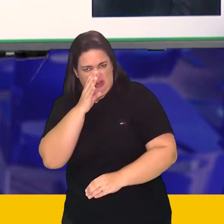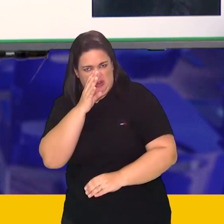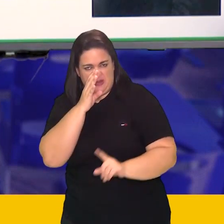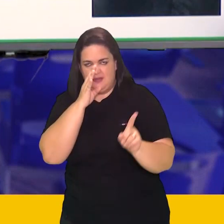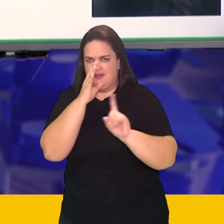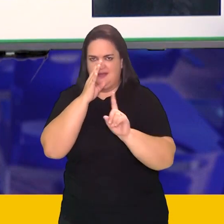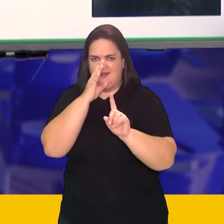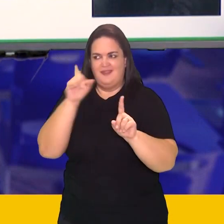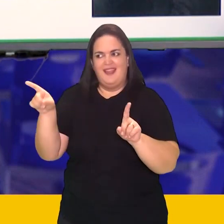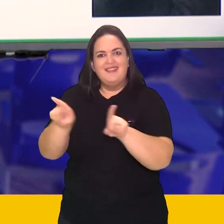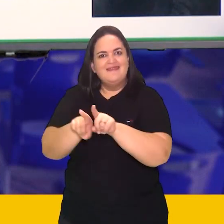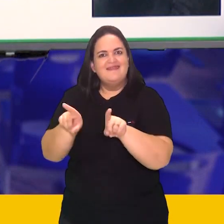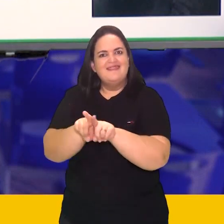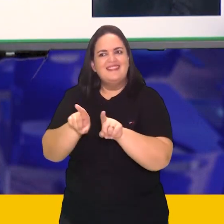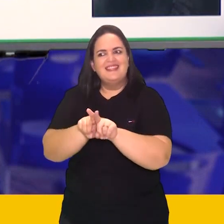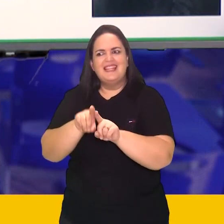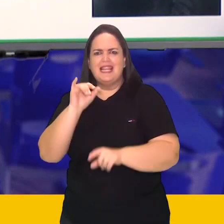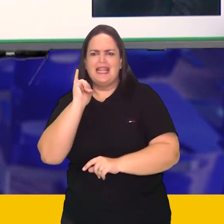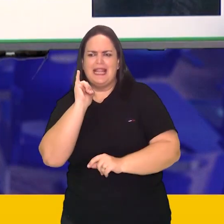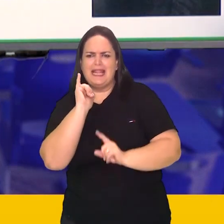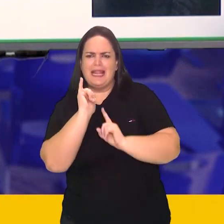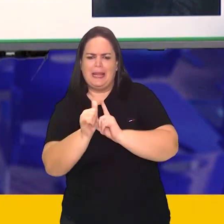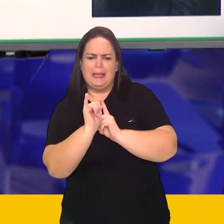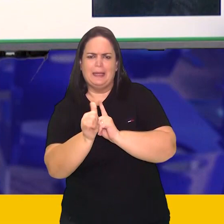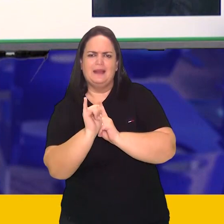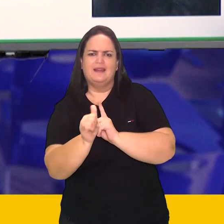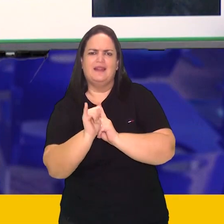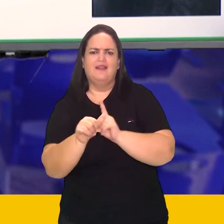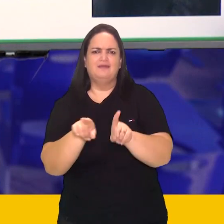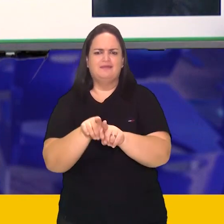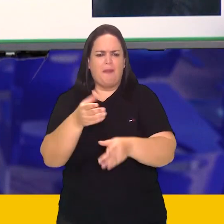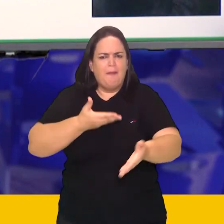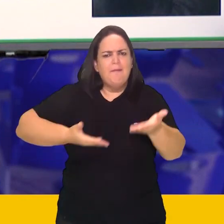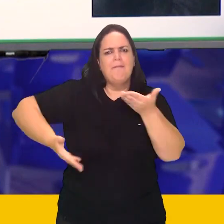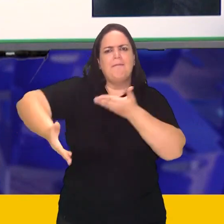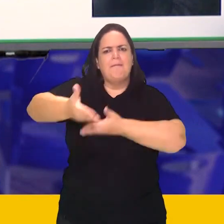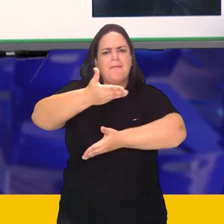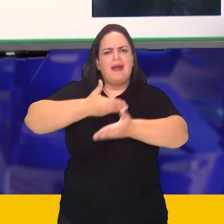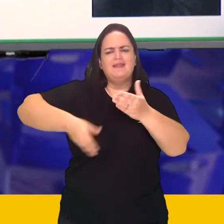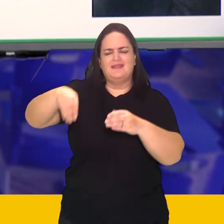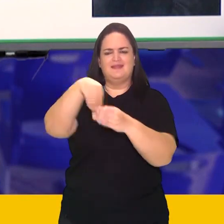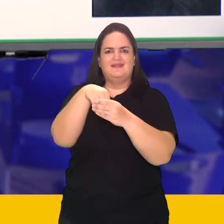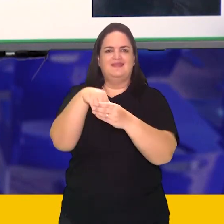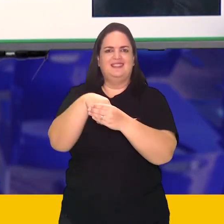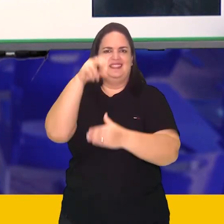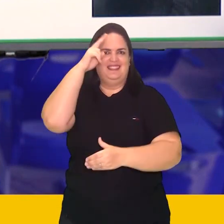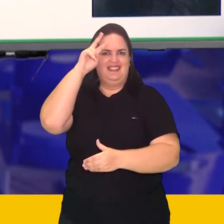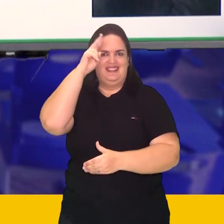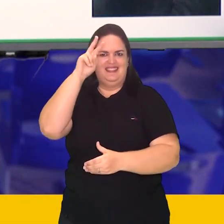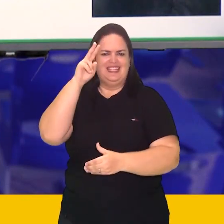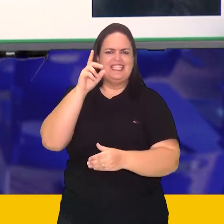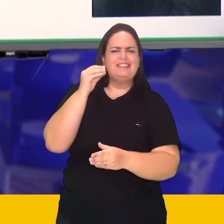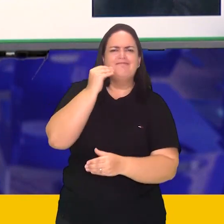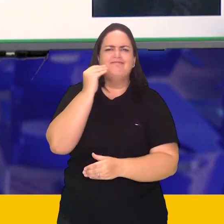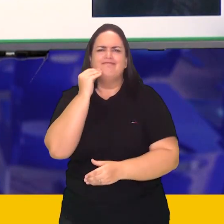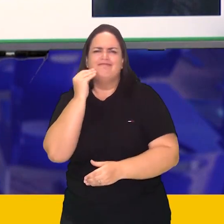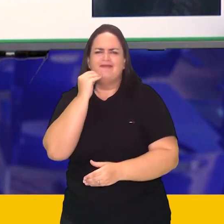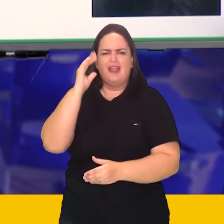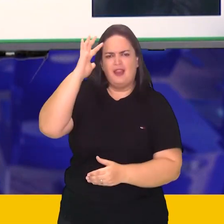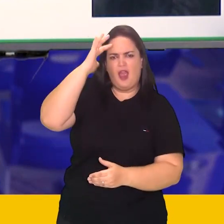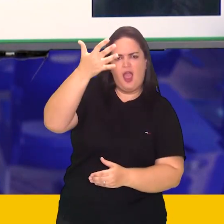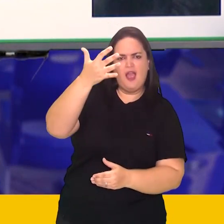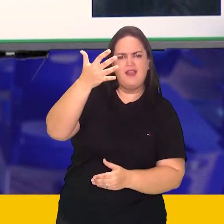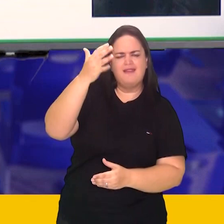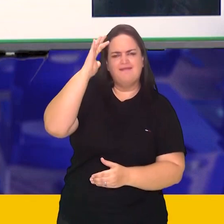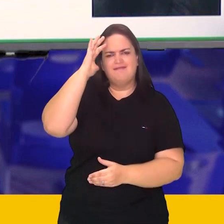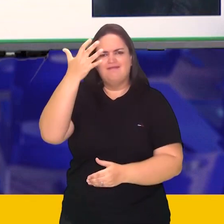narra essa história, mas participa ativamente dela, buscando resolver o seu crime. Buscando resolver,